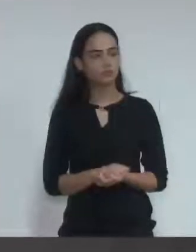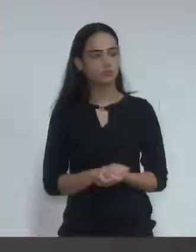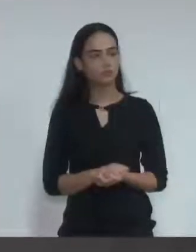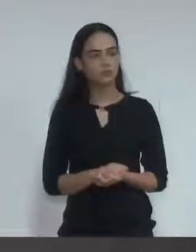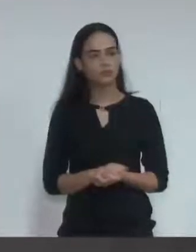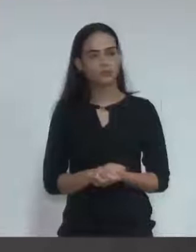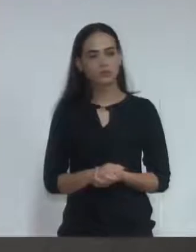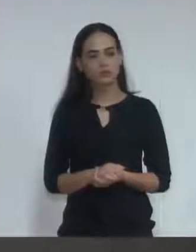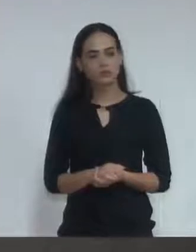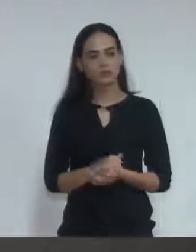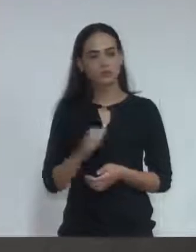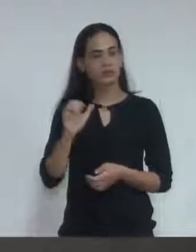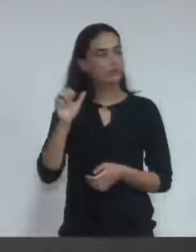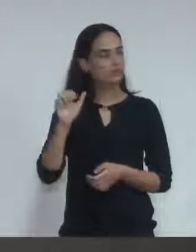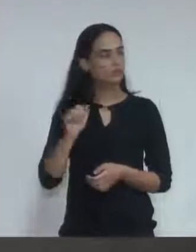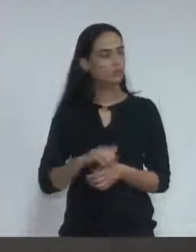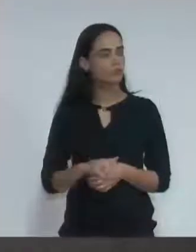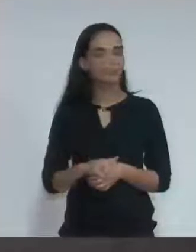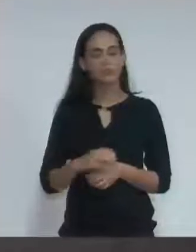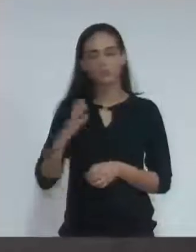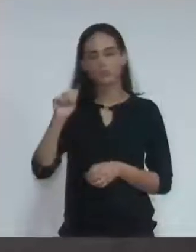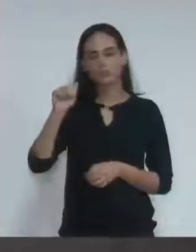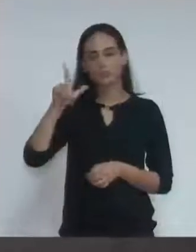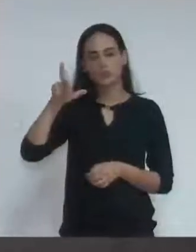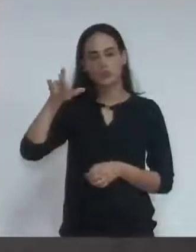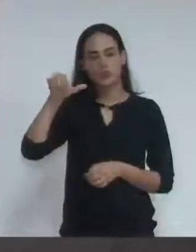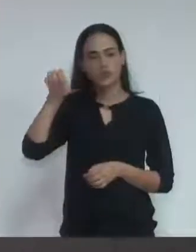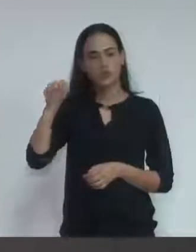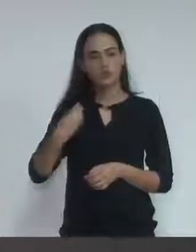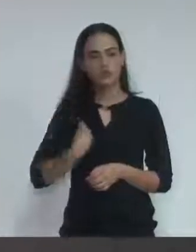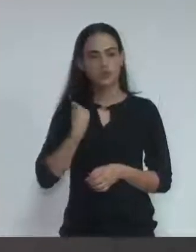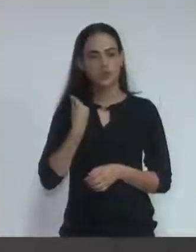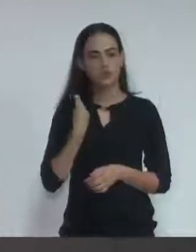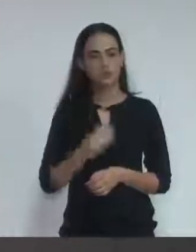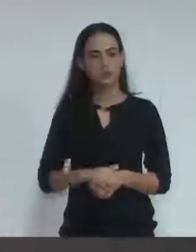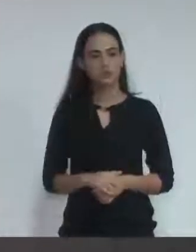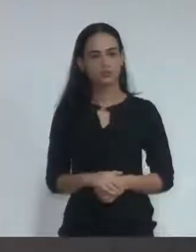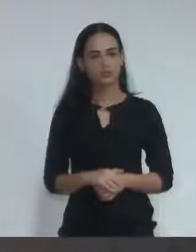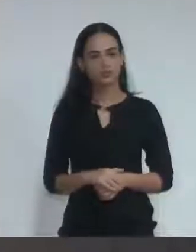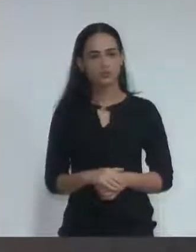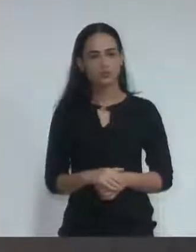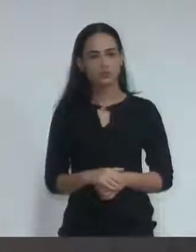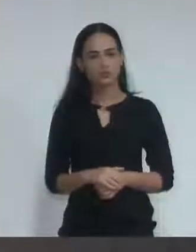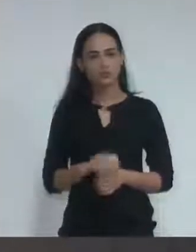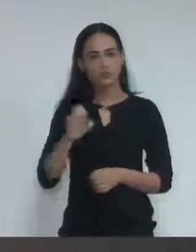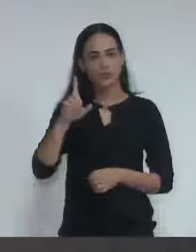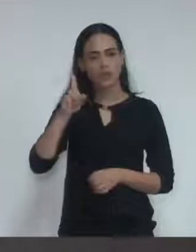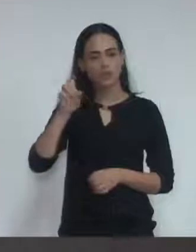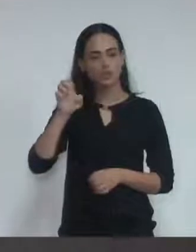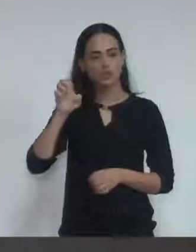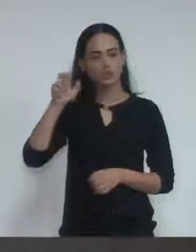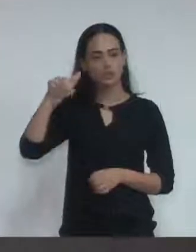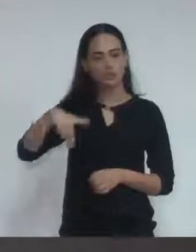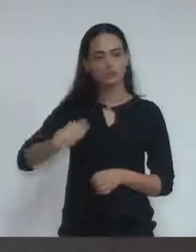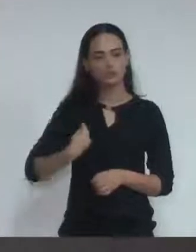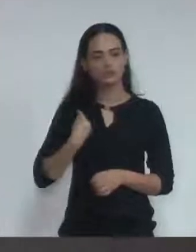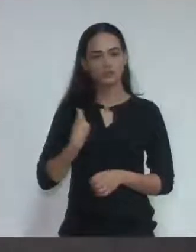Presente. Vereador Carlos Florentino. Presente. Vereador Edson PC. Presente.